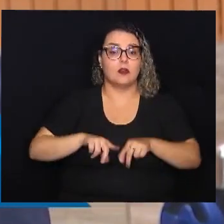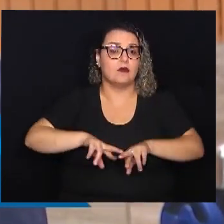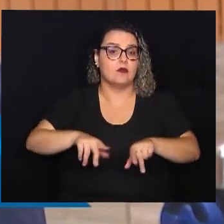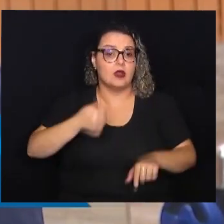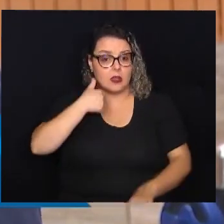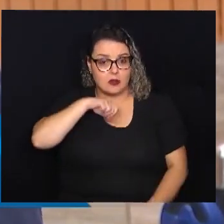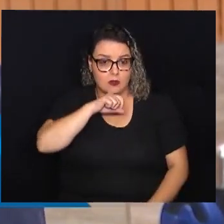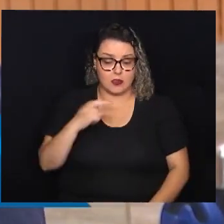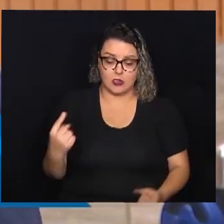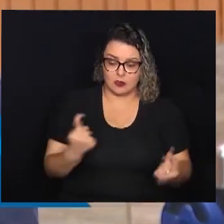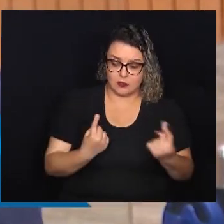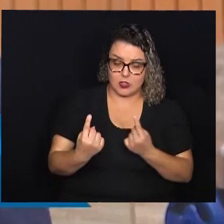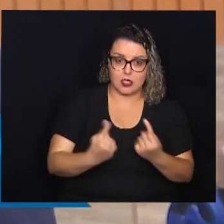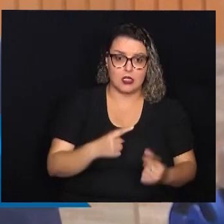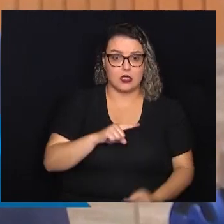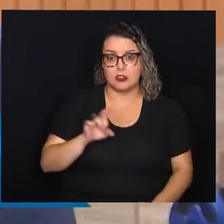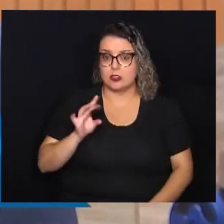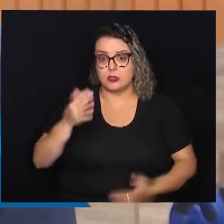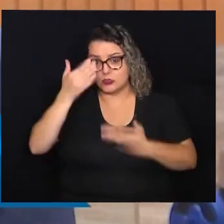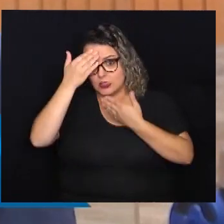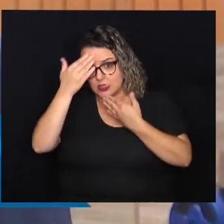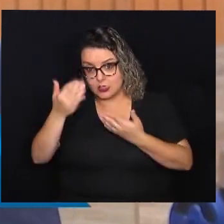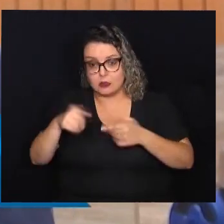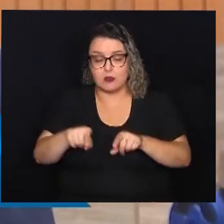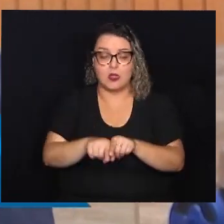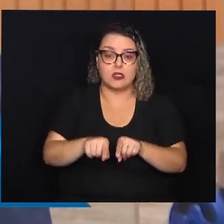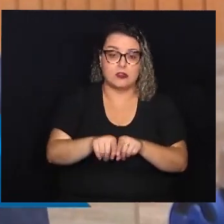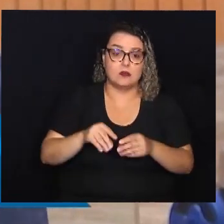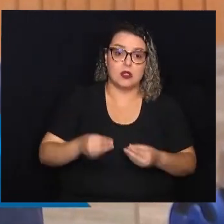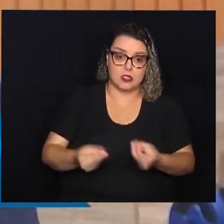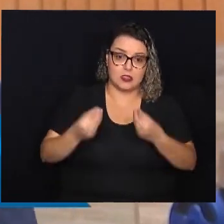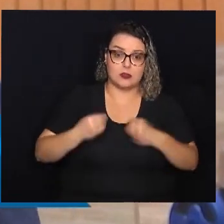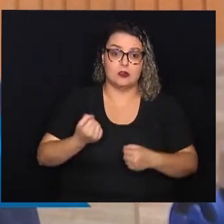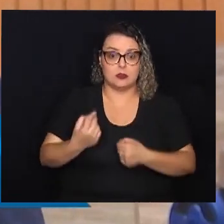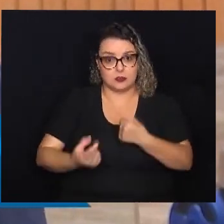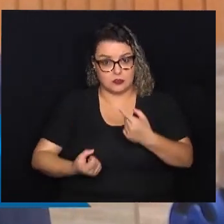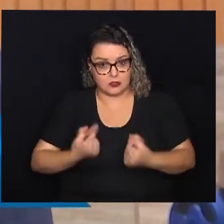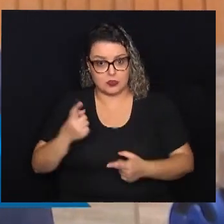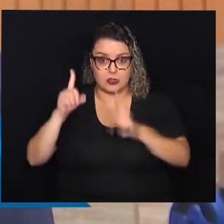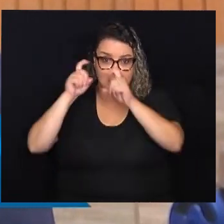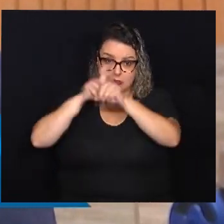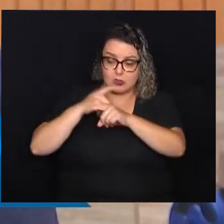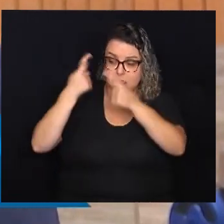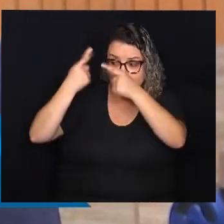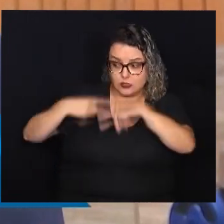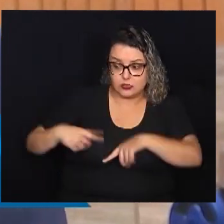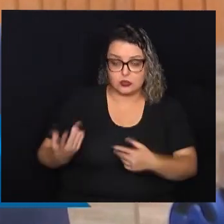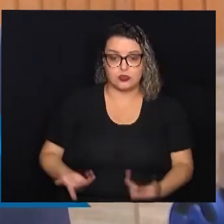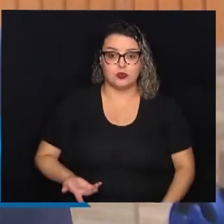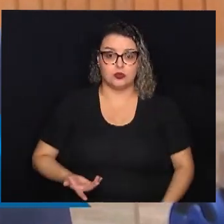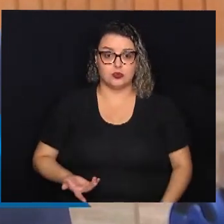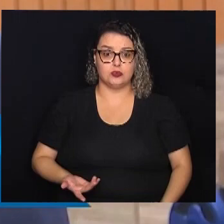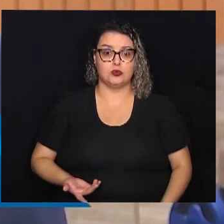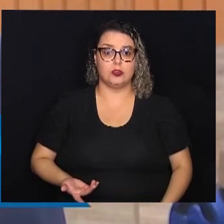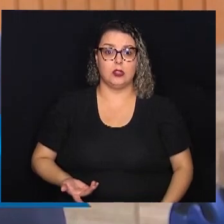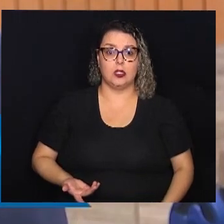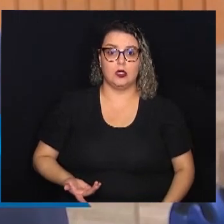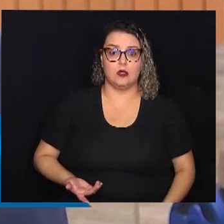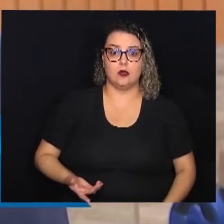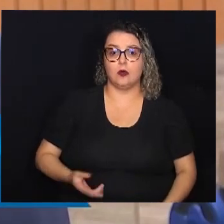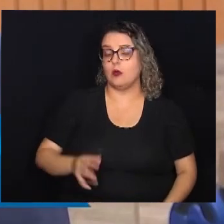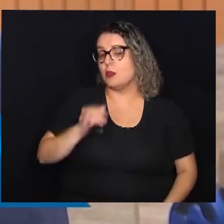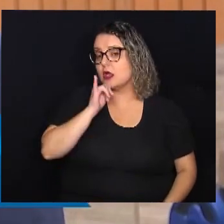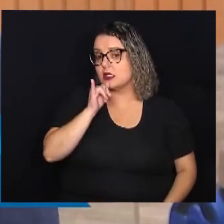bastante, porque muitas mães me procuraram, não só agradecendo, mas trazendo também alguns desafios, como, por exemplo,